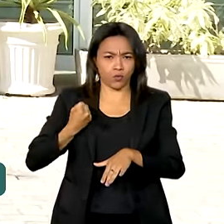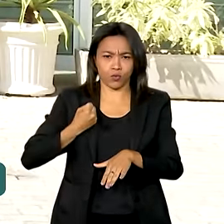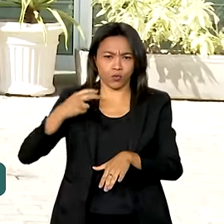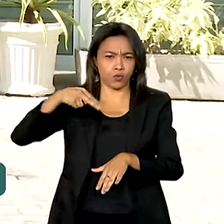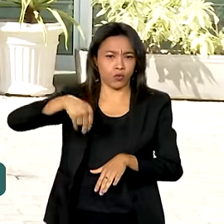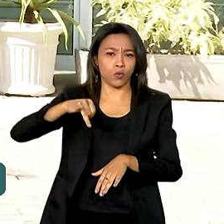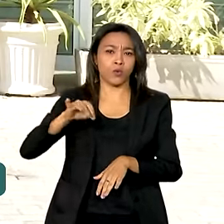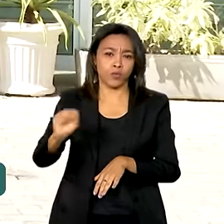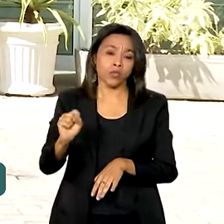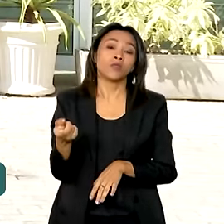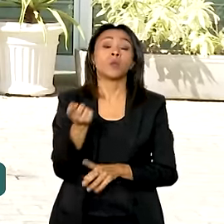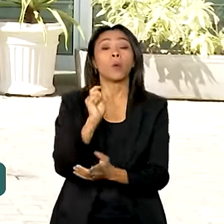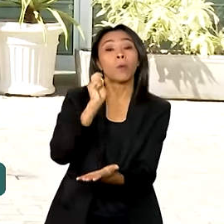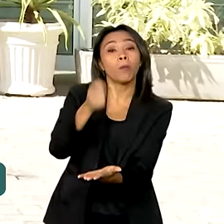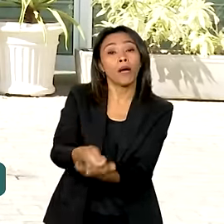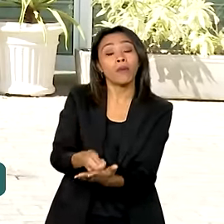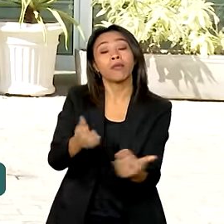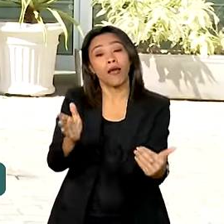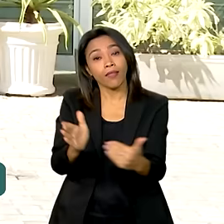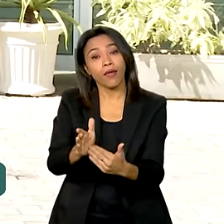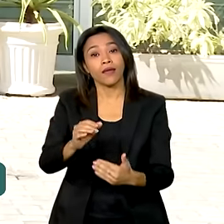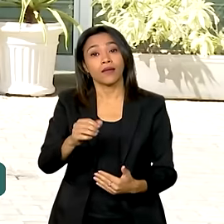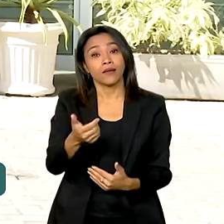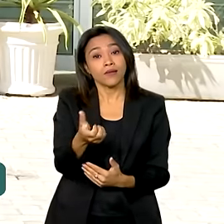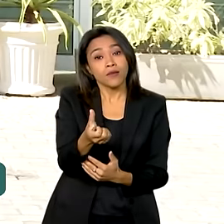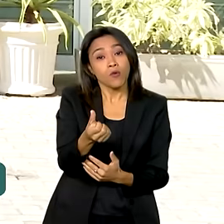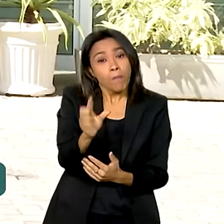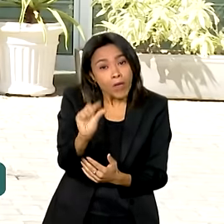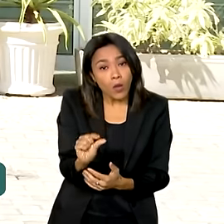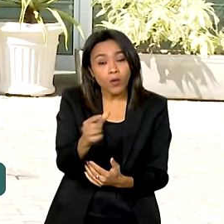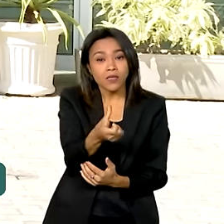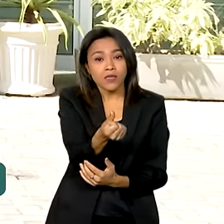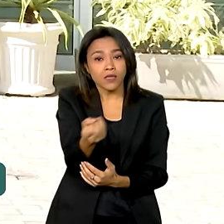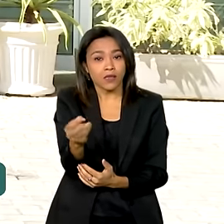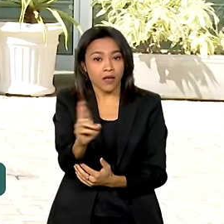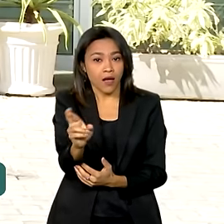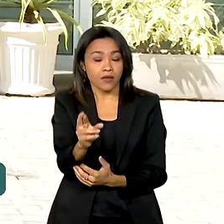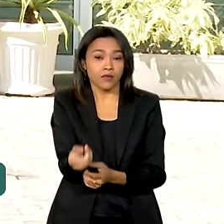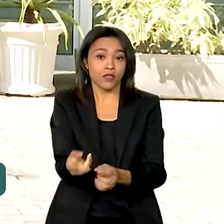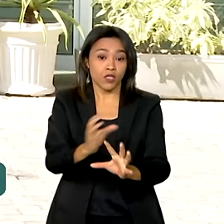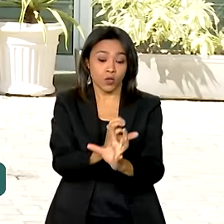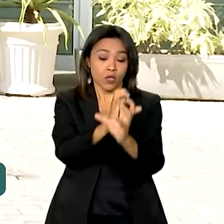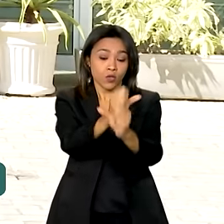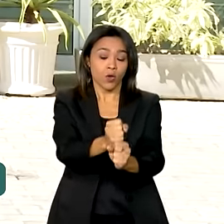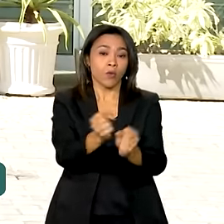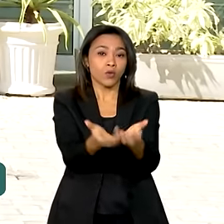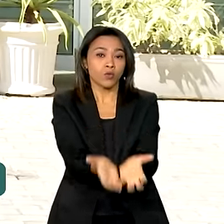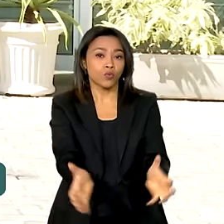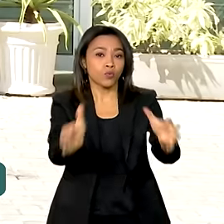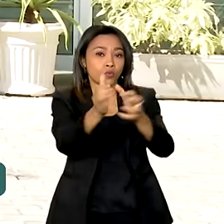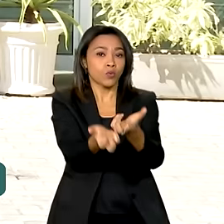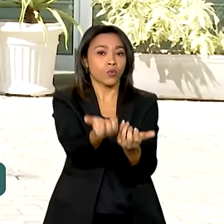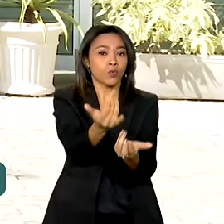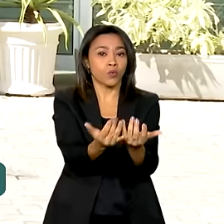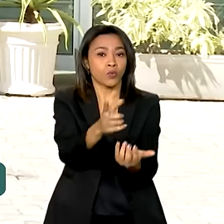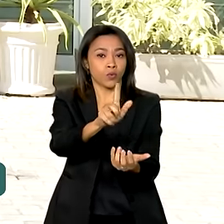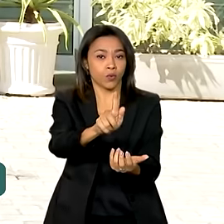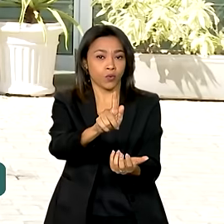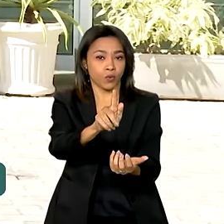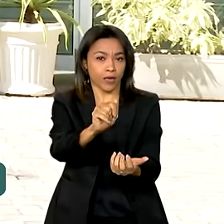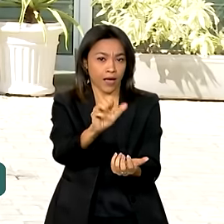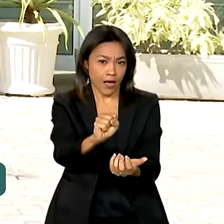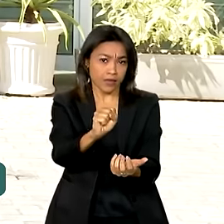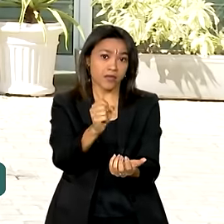mínimo do Bolsa Família é de 600 reais e o auxílio gás é calculado de acordo com a média nacional do valor do